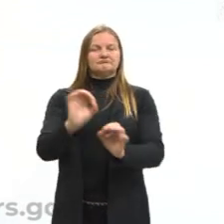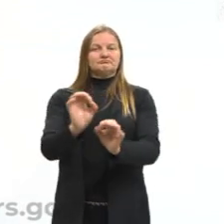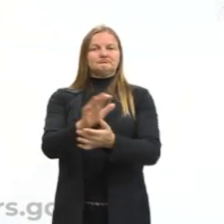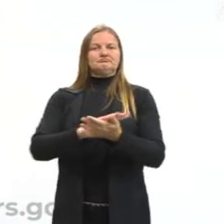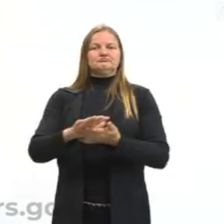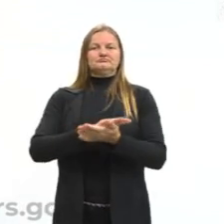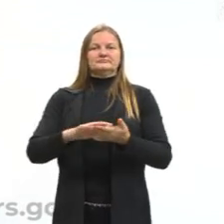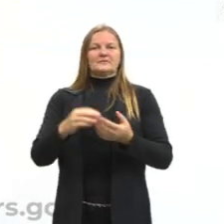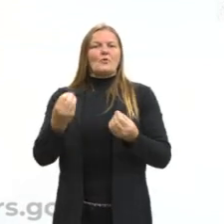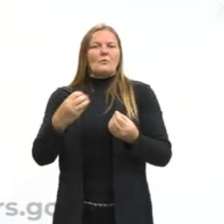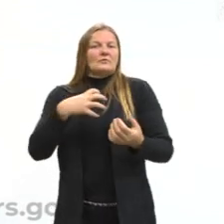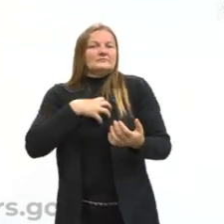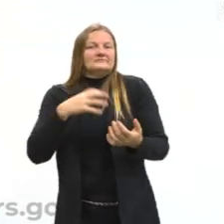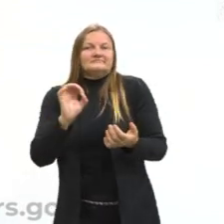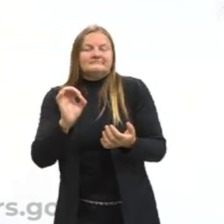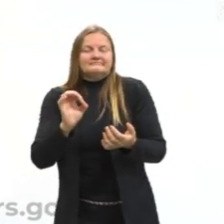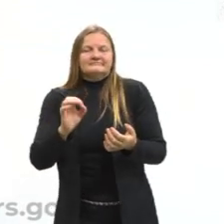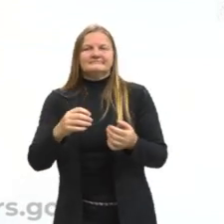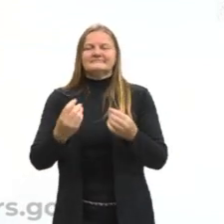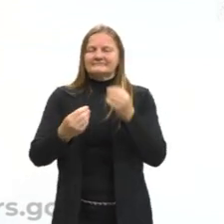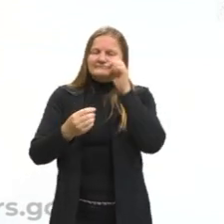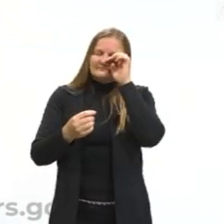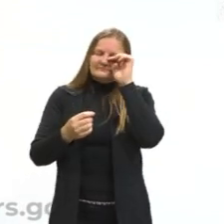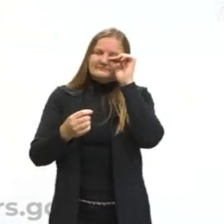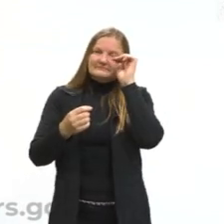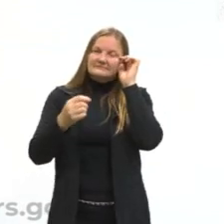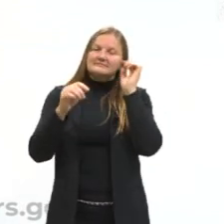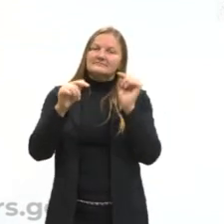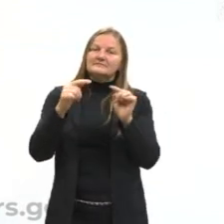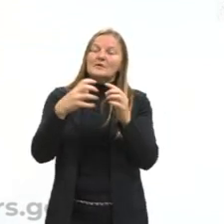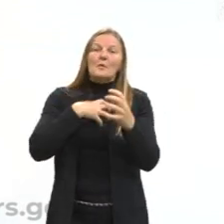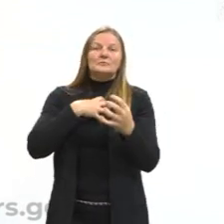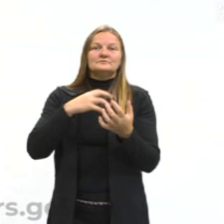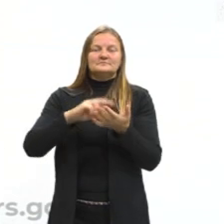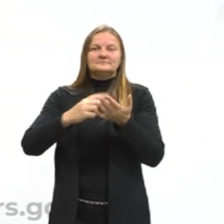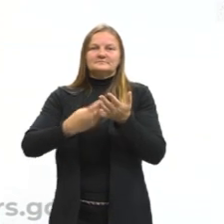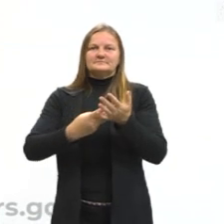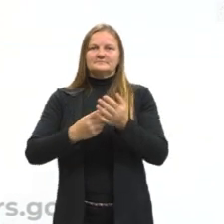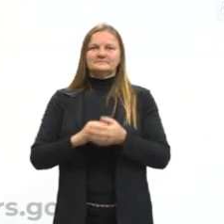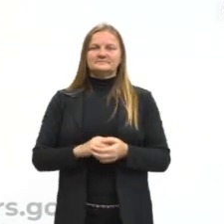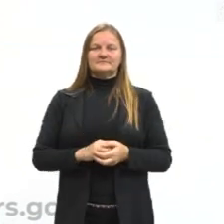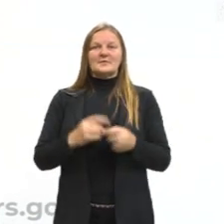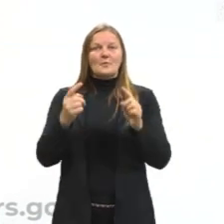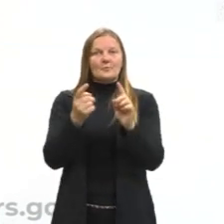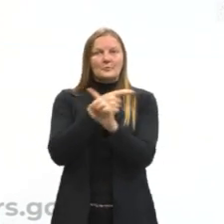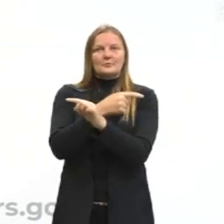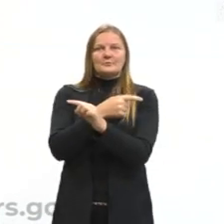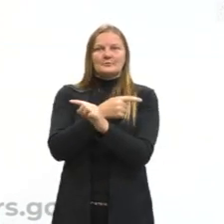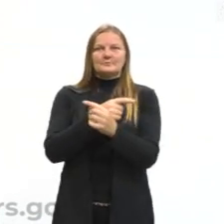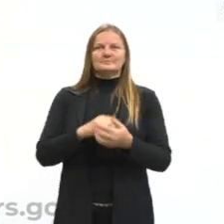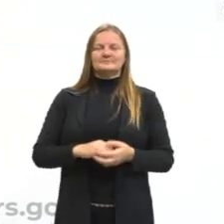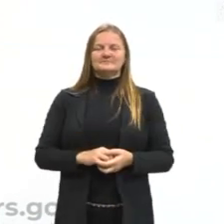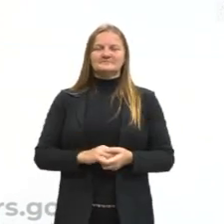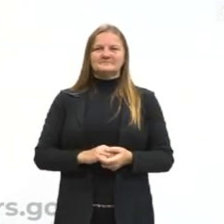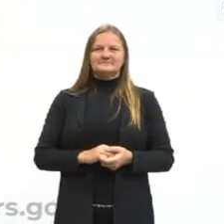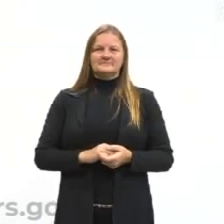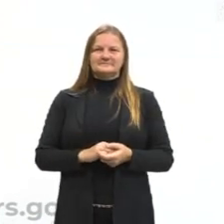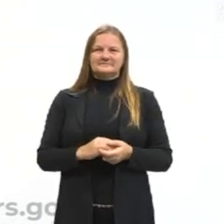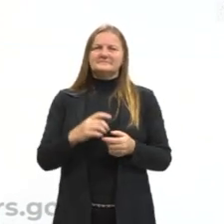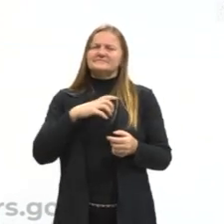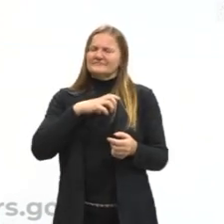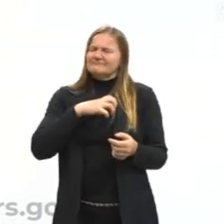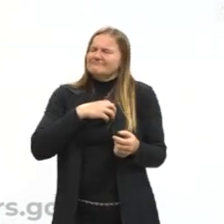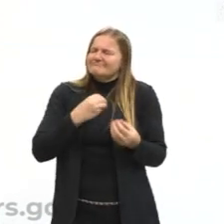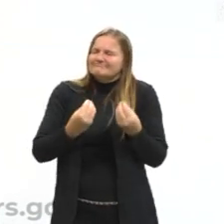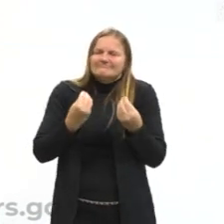sinto, ela dói? Se ela dói, eu tenho que sentir. Então ali essa ideia de oposição muito maior, porque ela é uma oposição